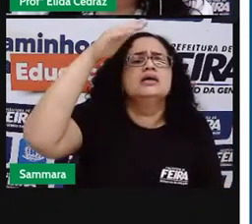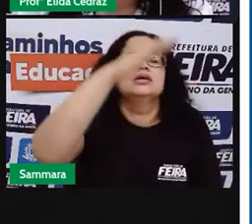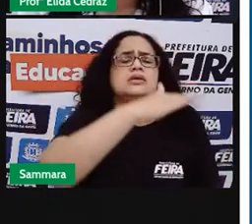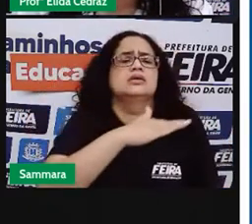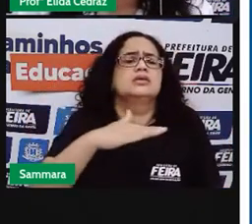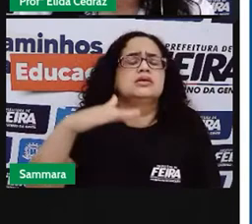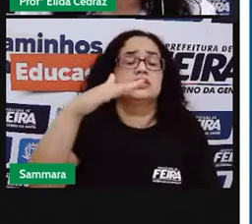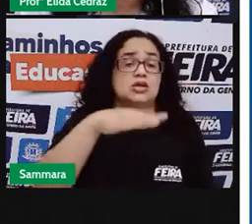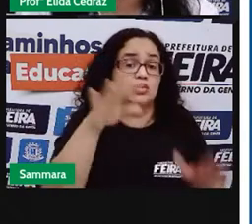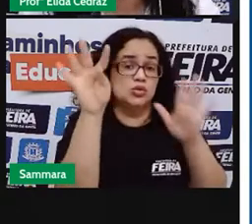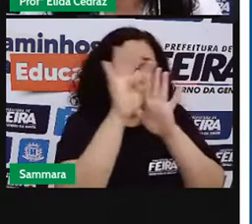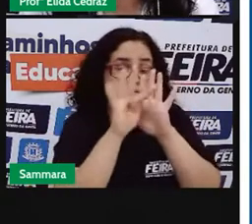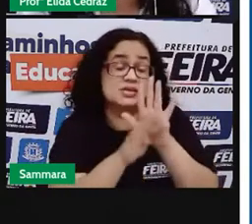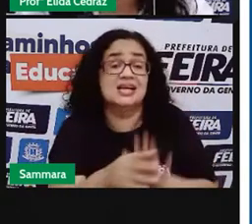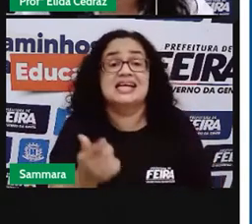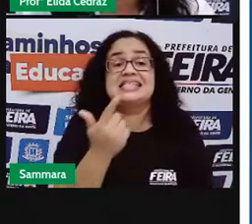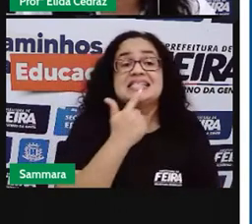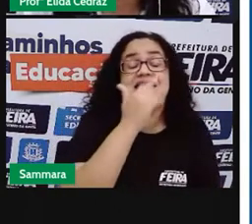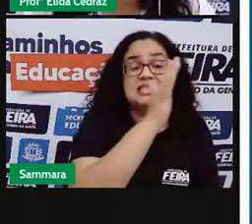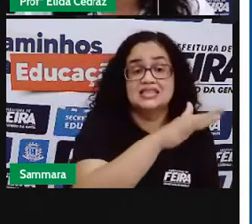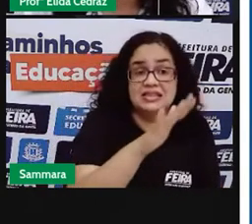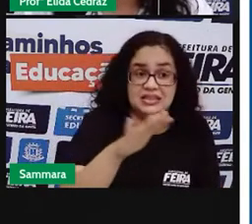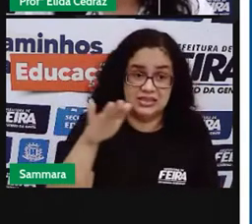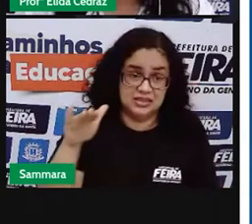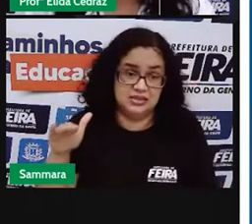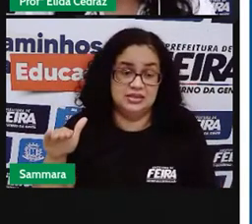-alvo desse texto? As crianças.